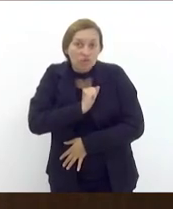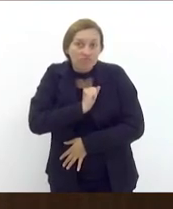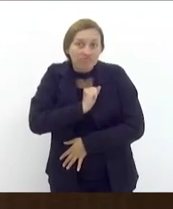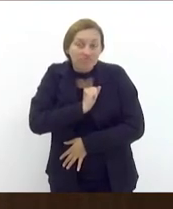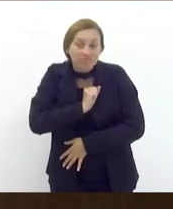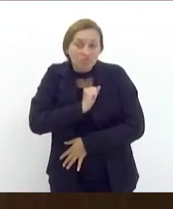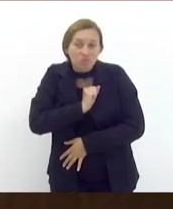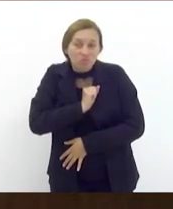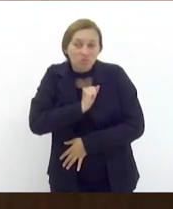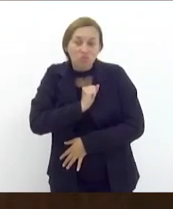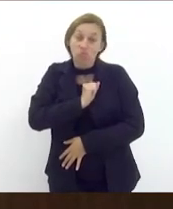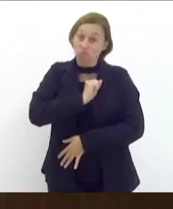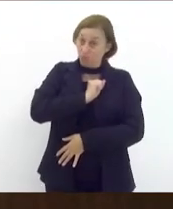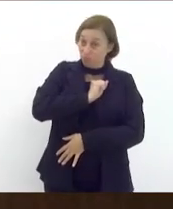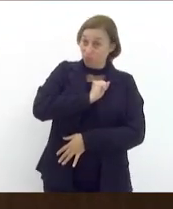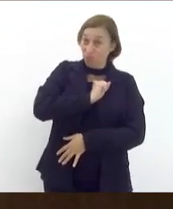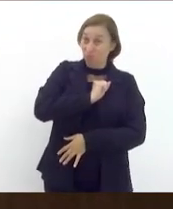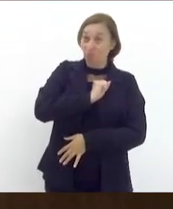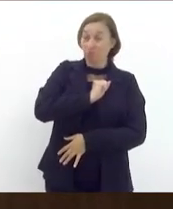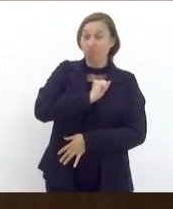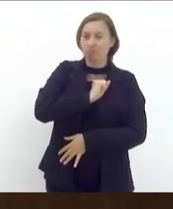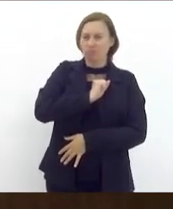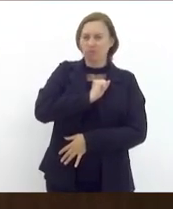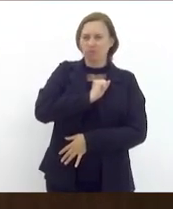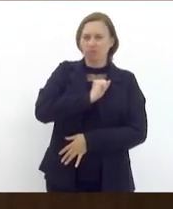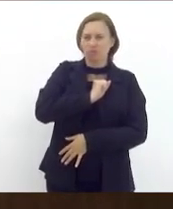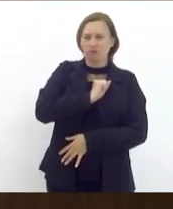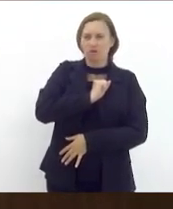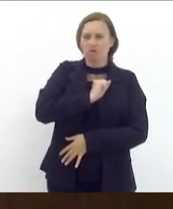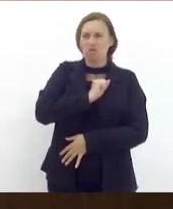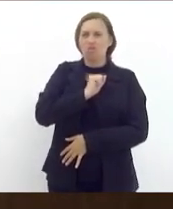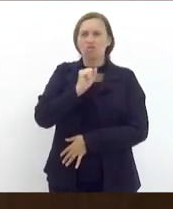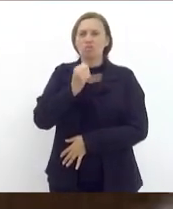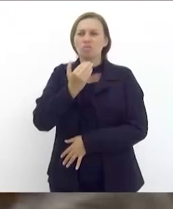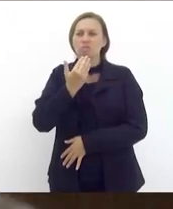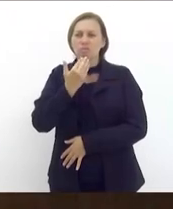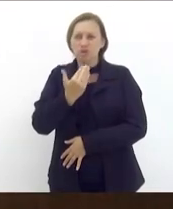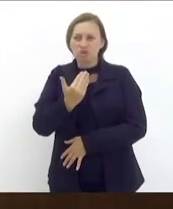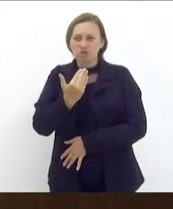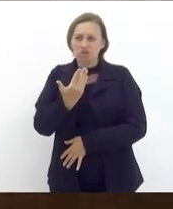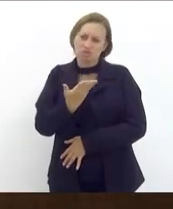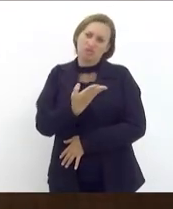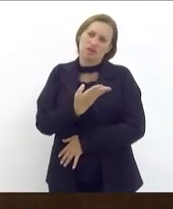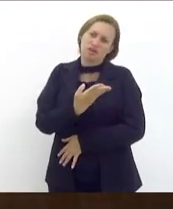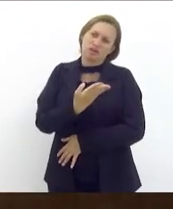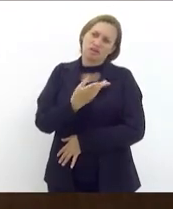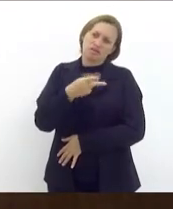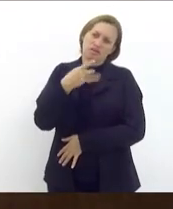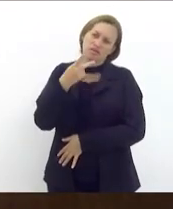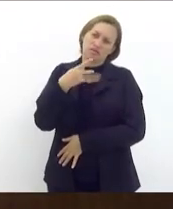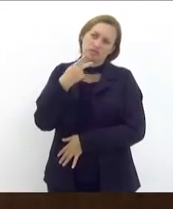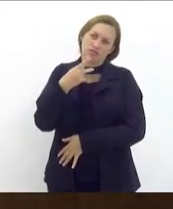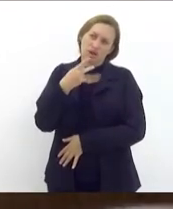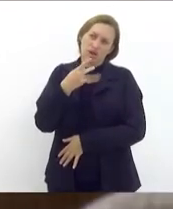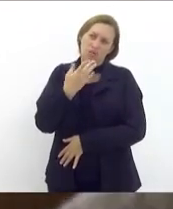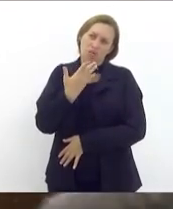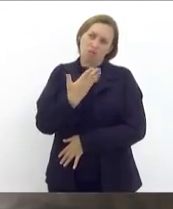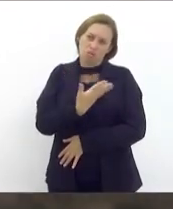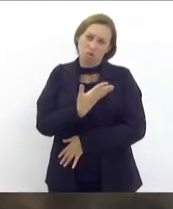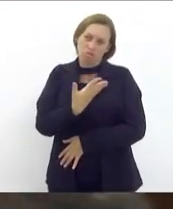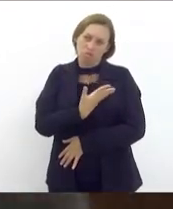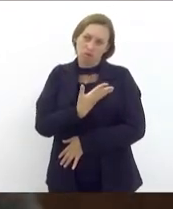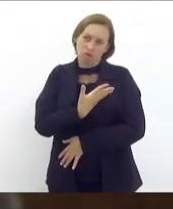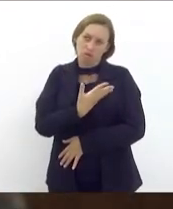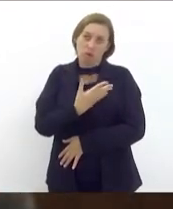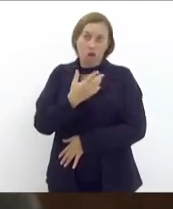o nosso reclamo que eu faço com um amigo? Ele tem me recebido dessa forma. Diz